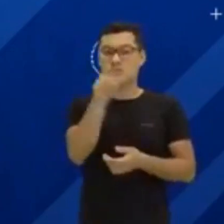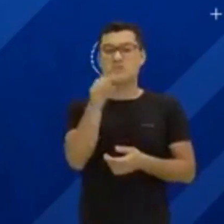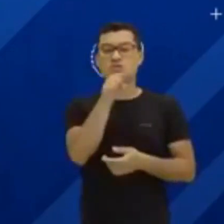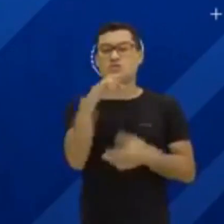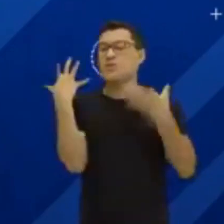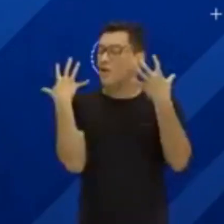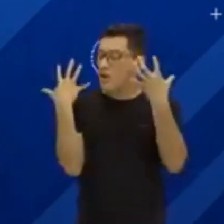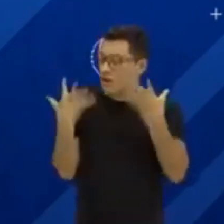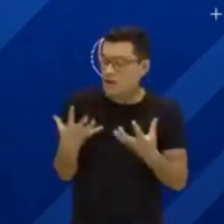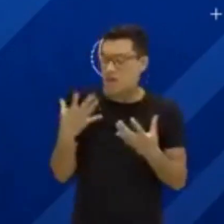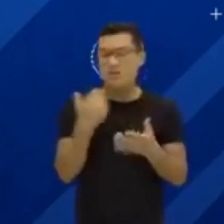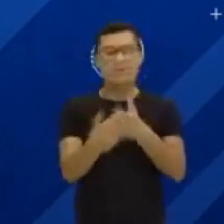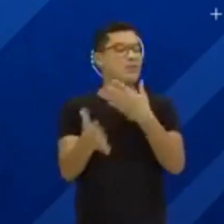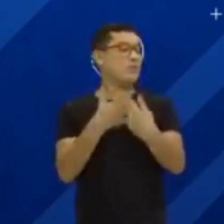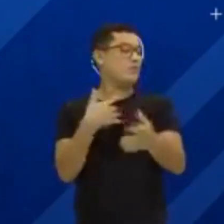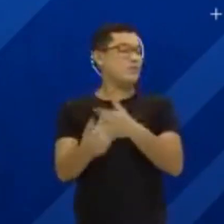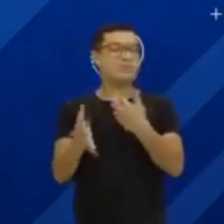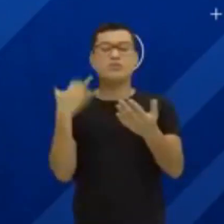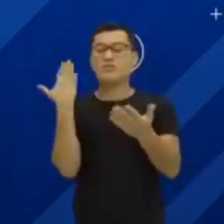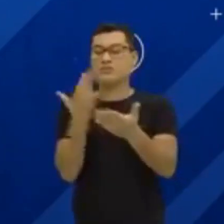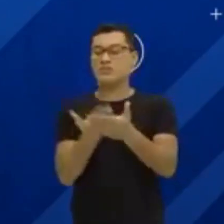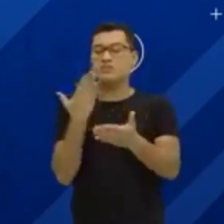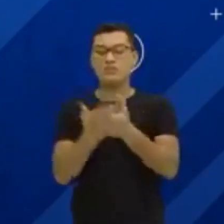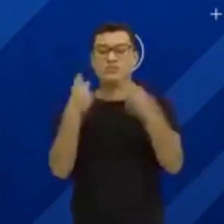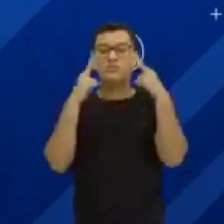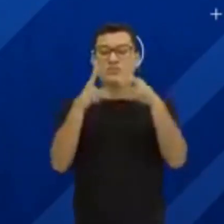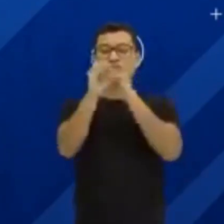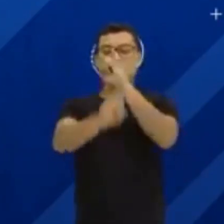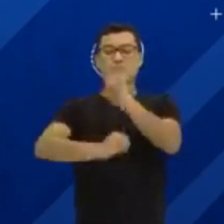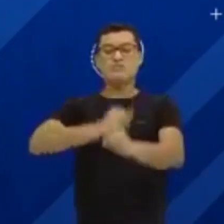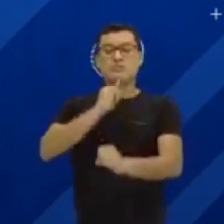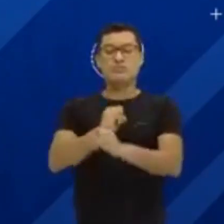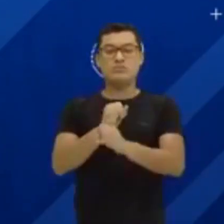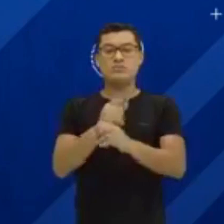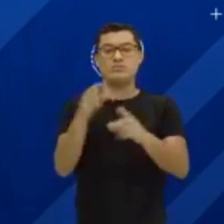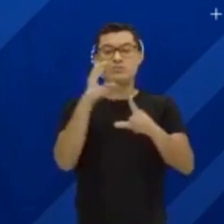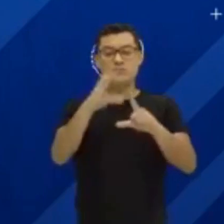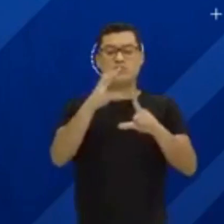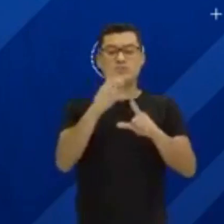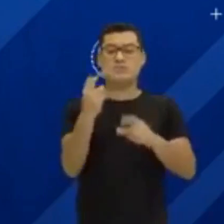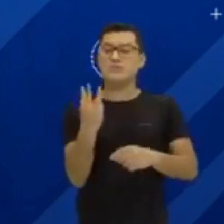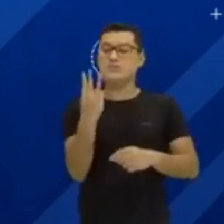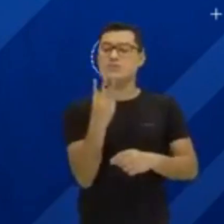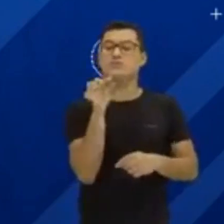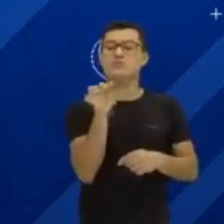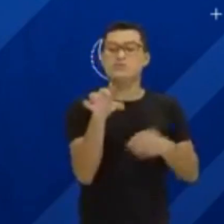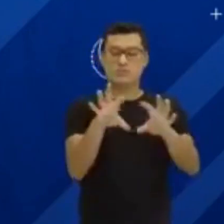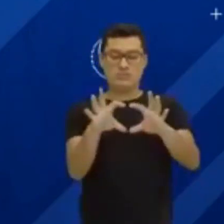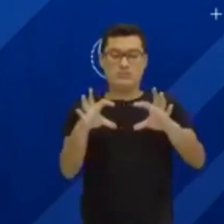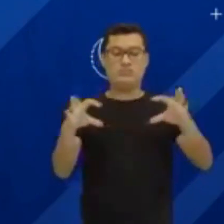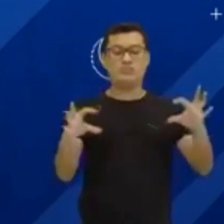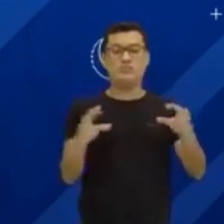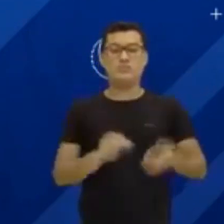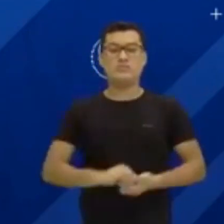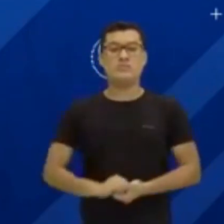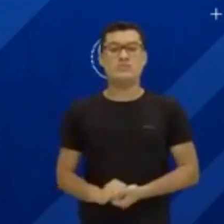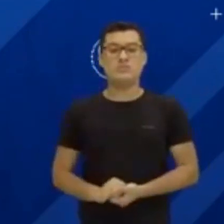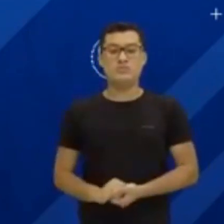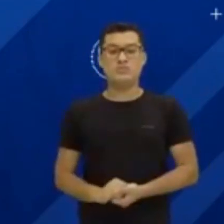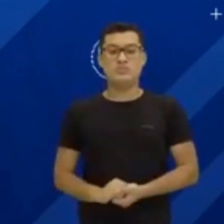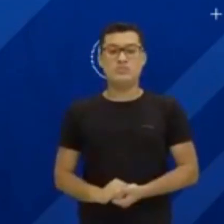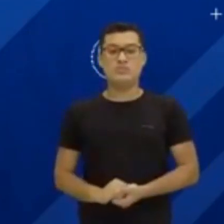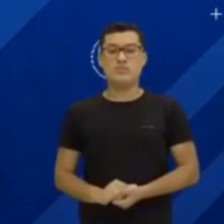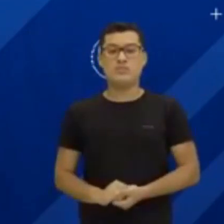assistir qualquer uma das aulas, você pode ir no Portal Cultura, www.portalcultura.com